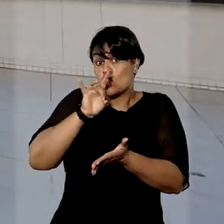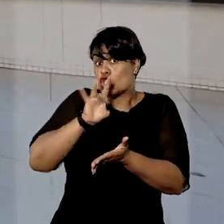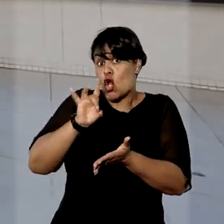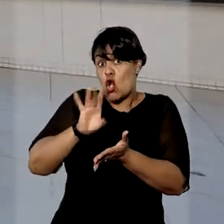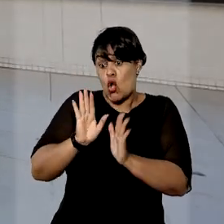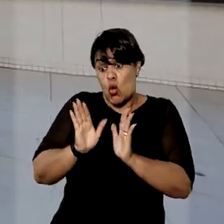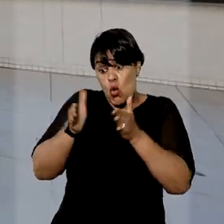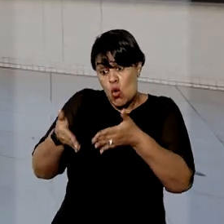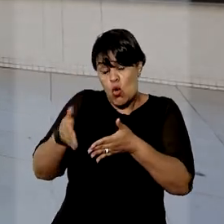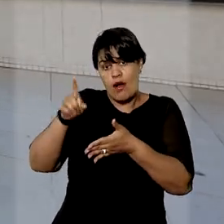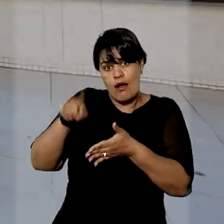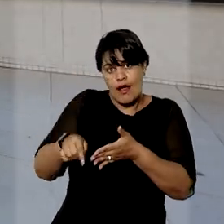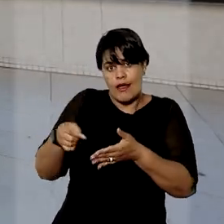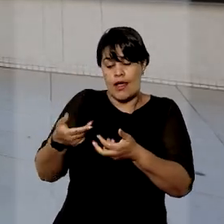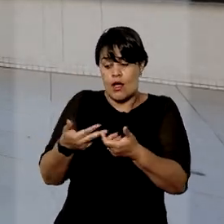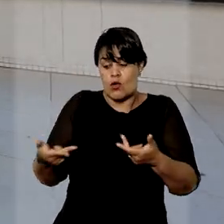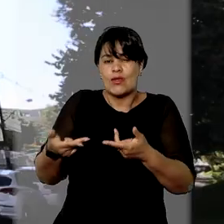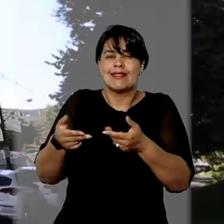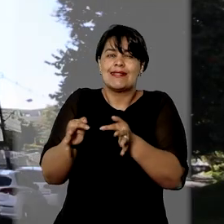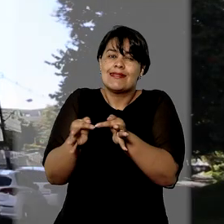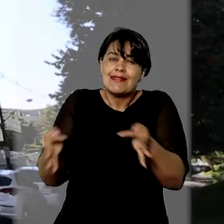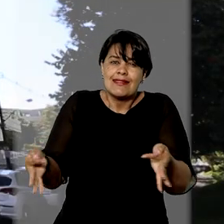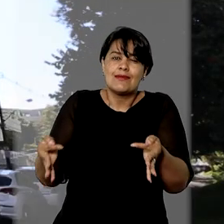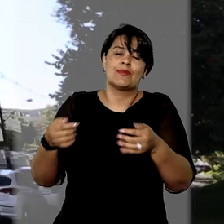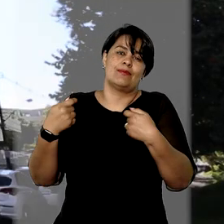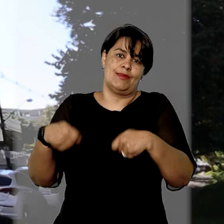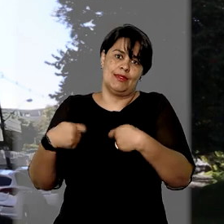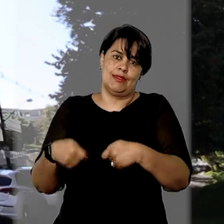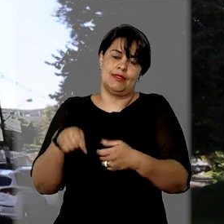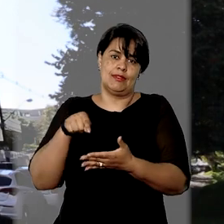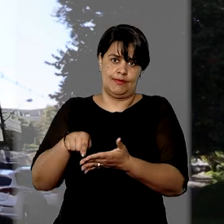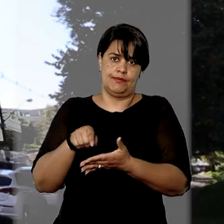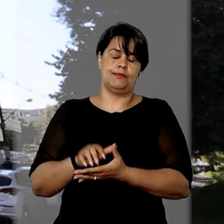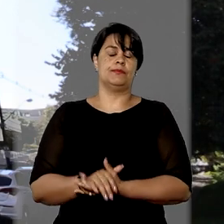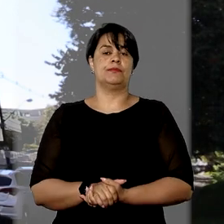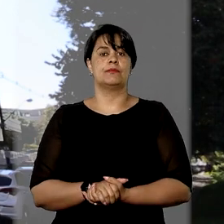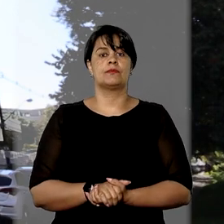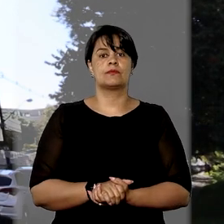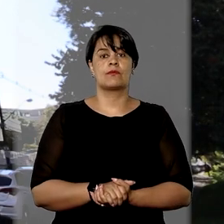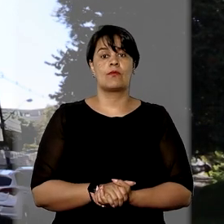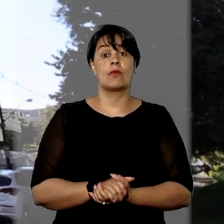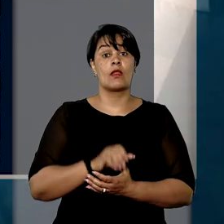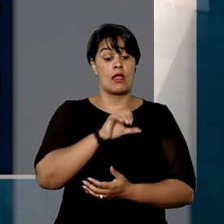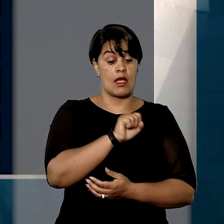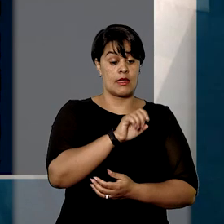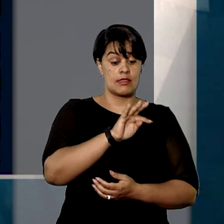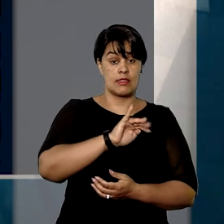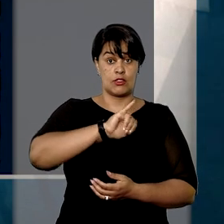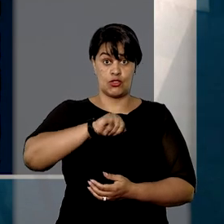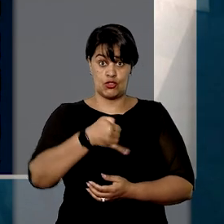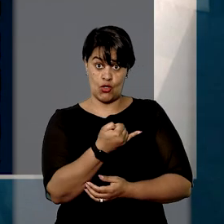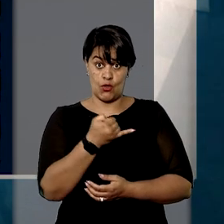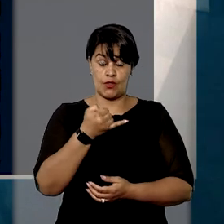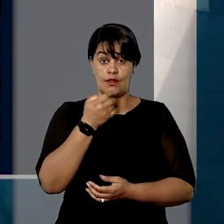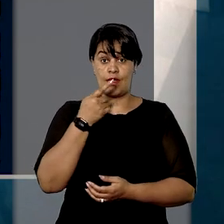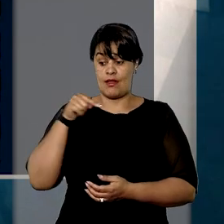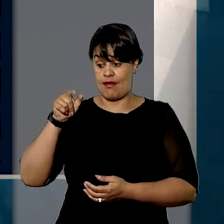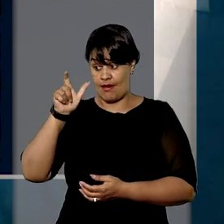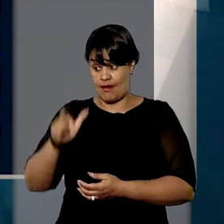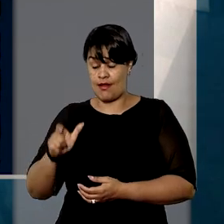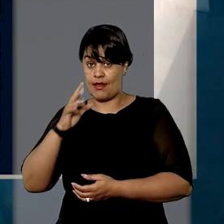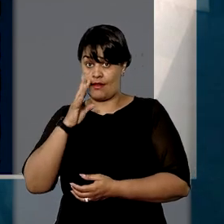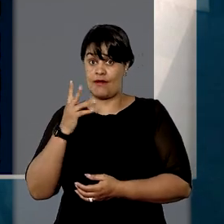cobertura era apenas para os tratamentos necessários à estabilização do quadro de saúde. Ao STJ, a